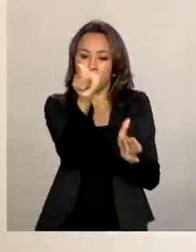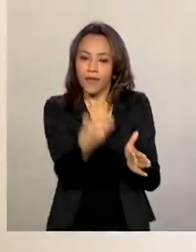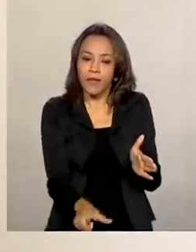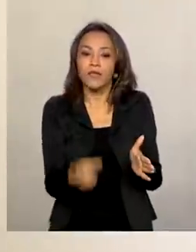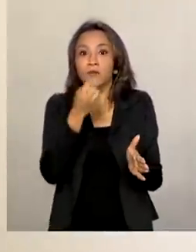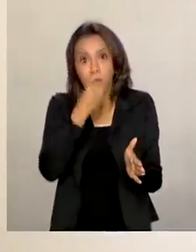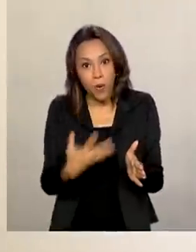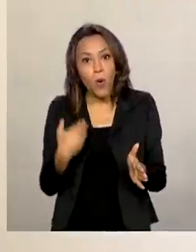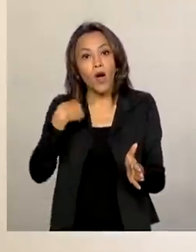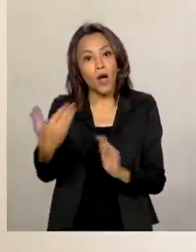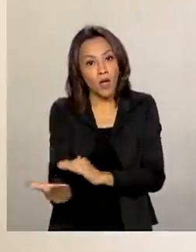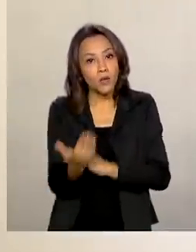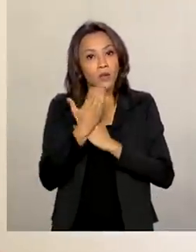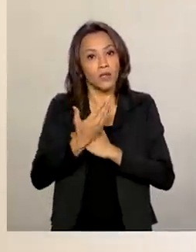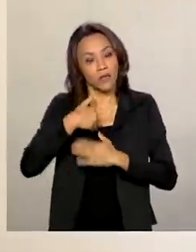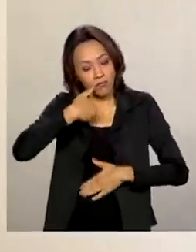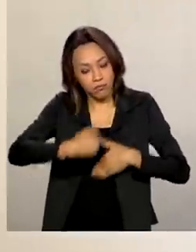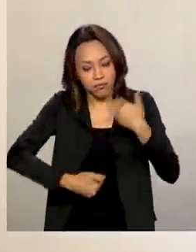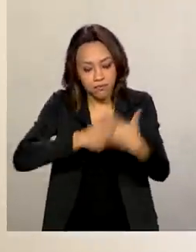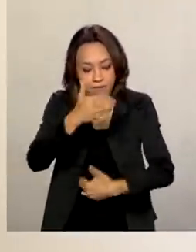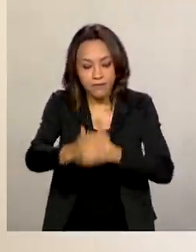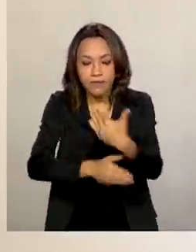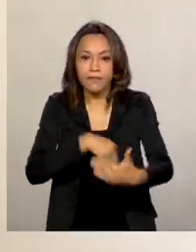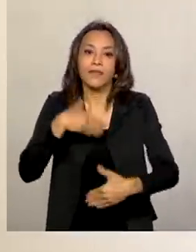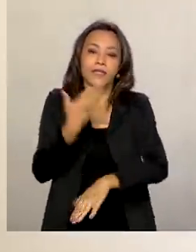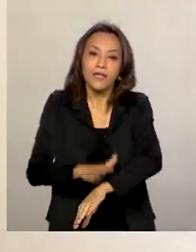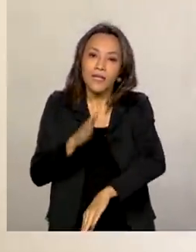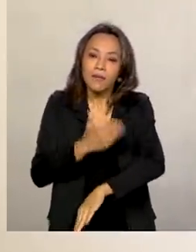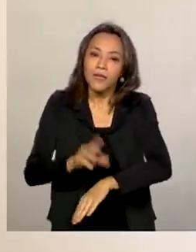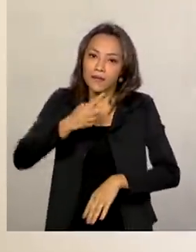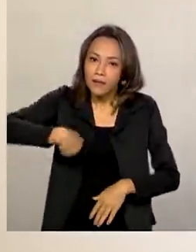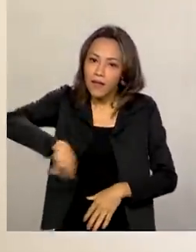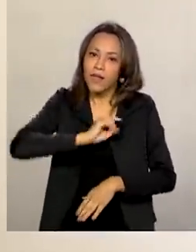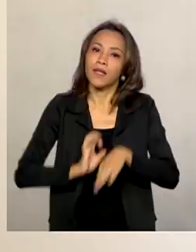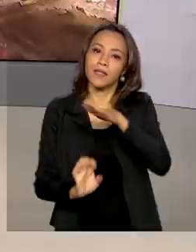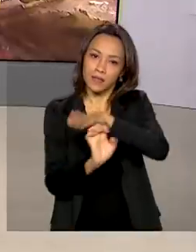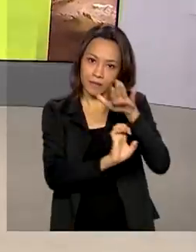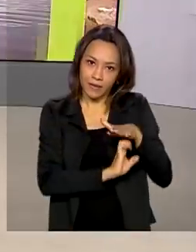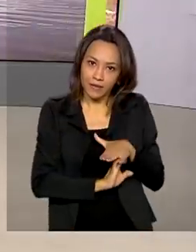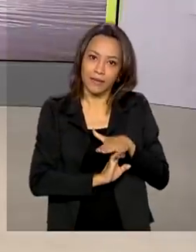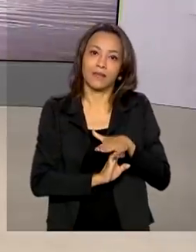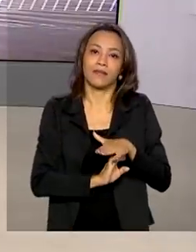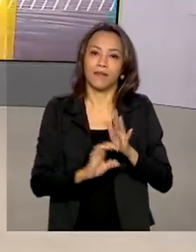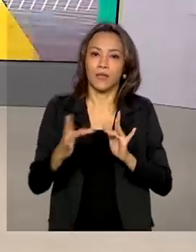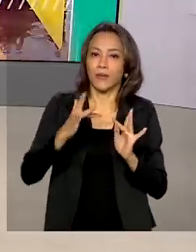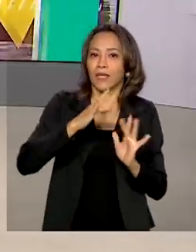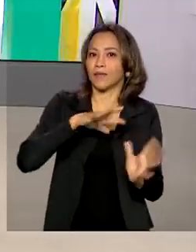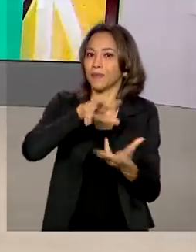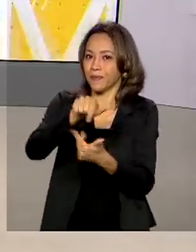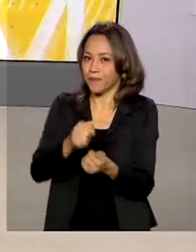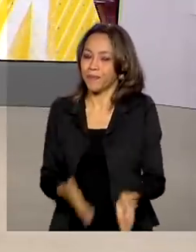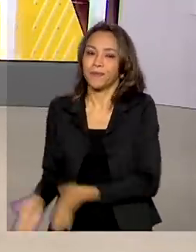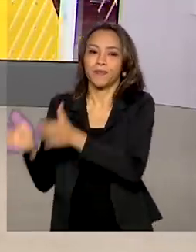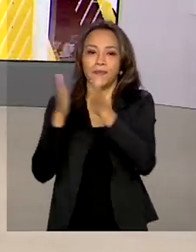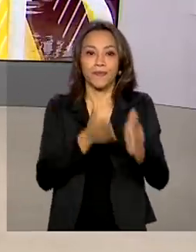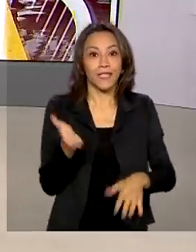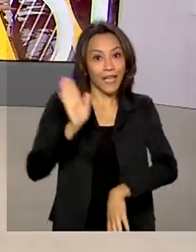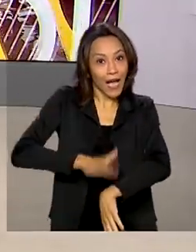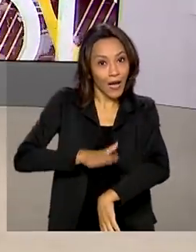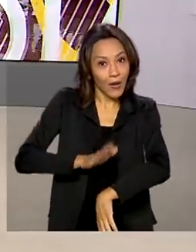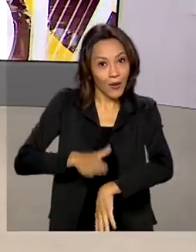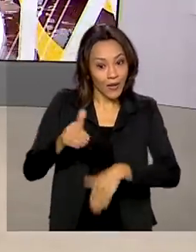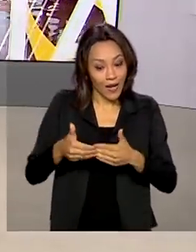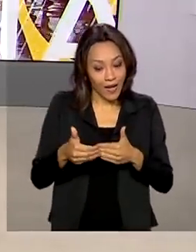calhar para poder ajudar no desenvolvimento e capacitação dessas empresas para a internacionalização. Está chegando a hora. Neste